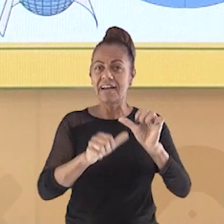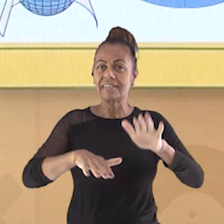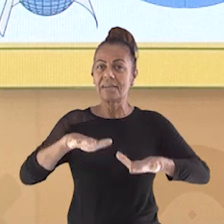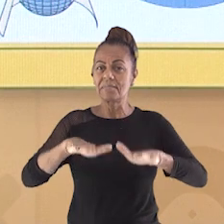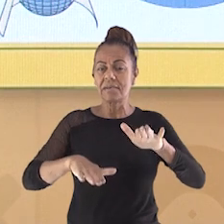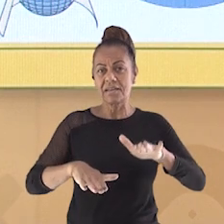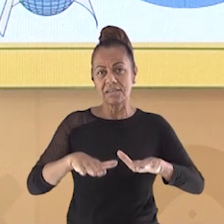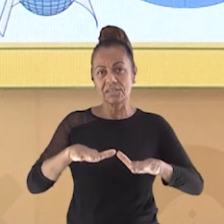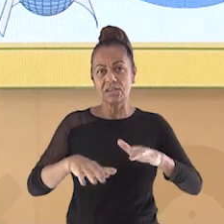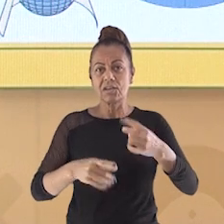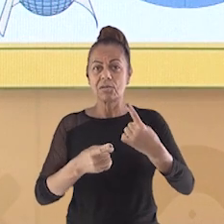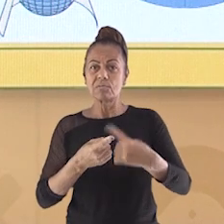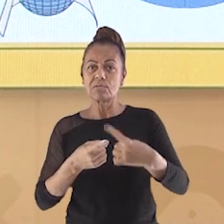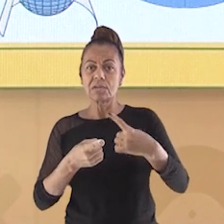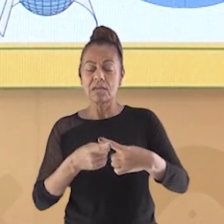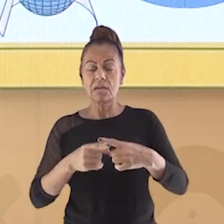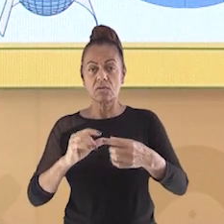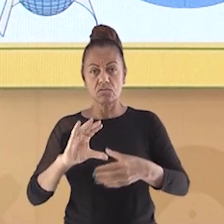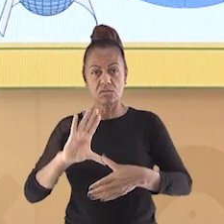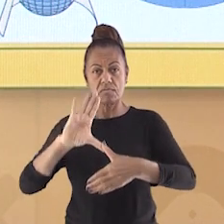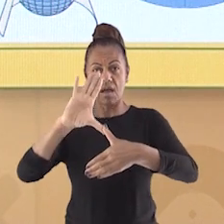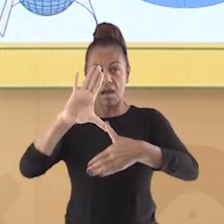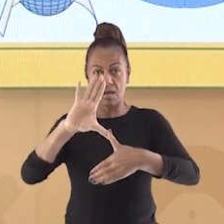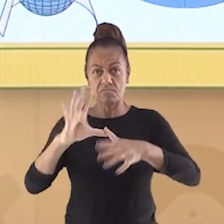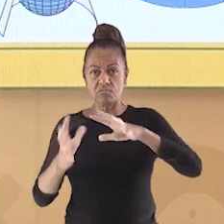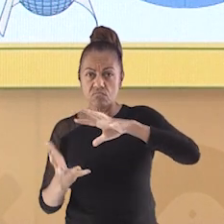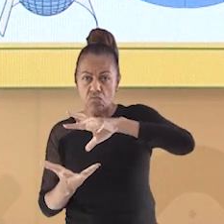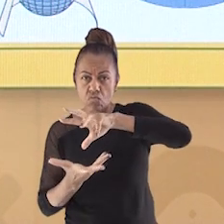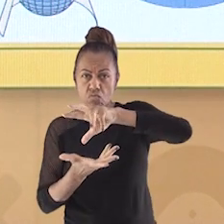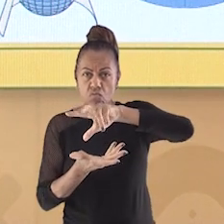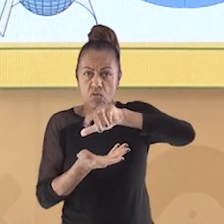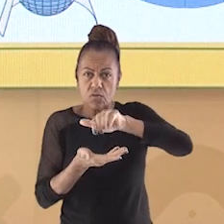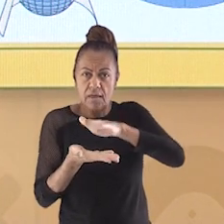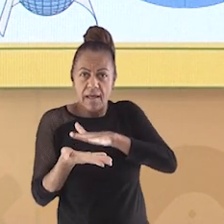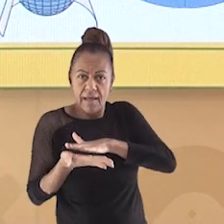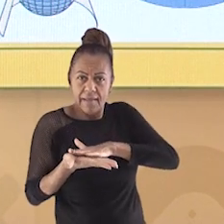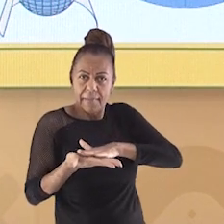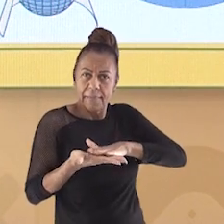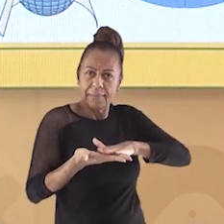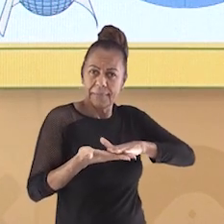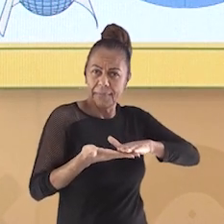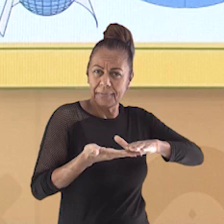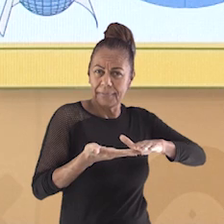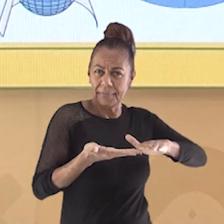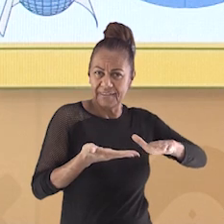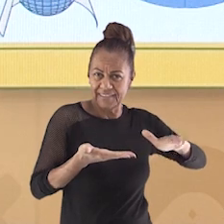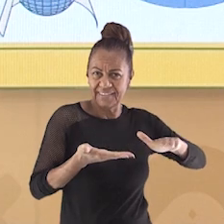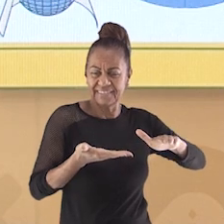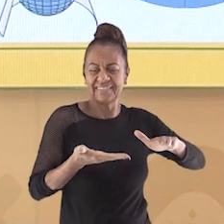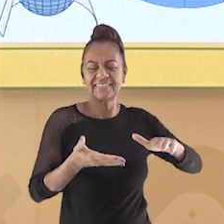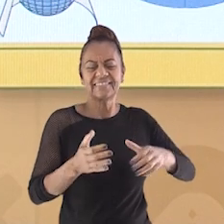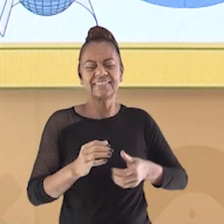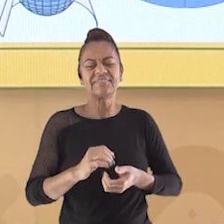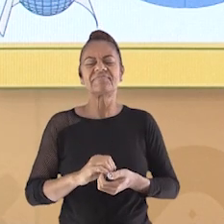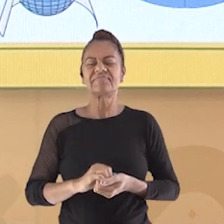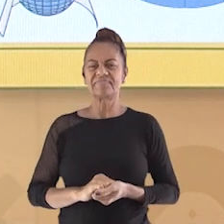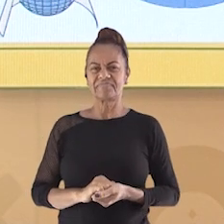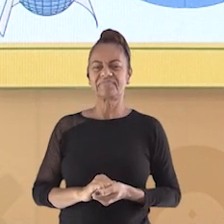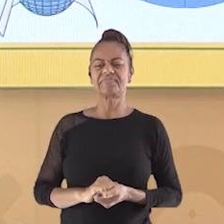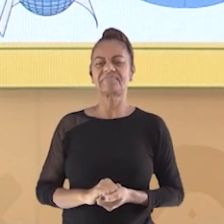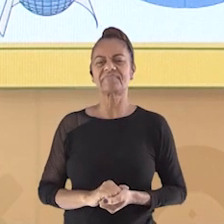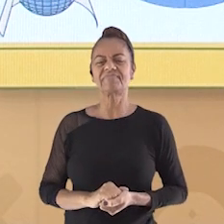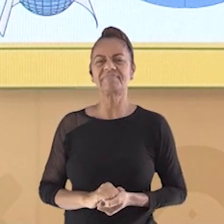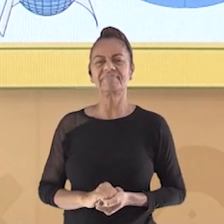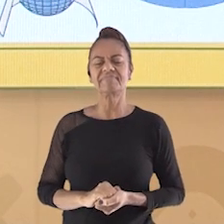servem para planificar, deixar plano o nosso planeta, que é arredondado, que é uma